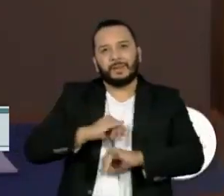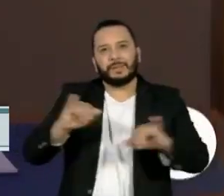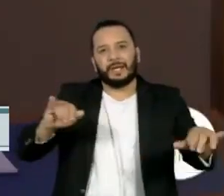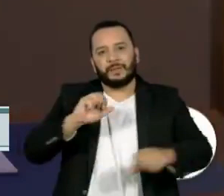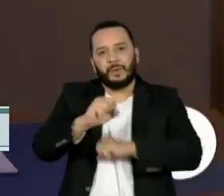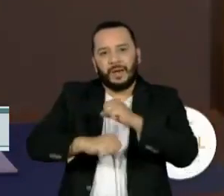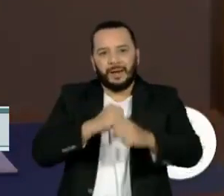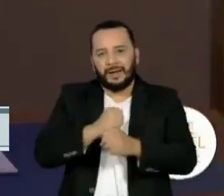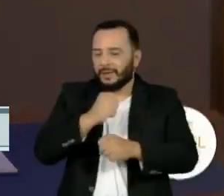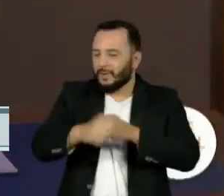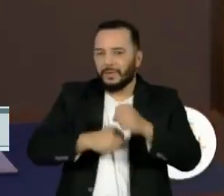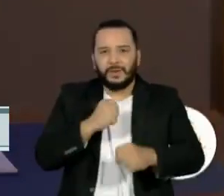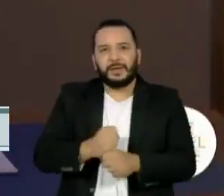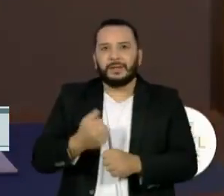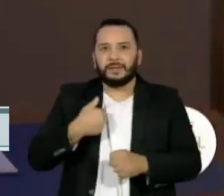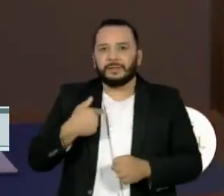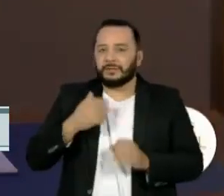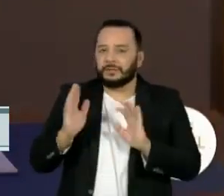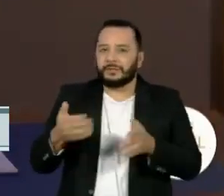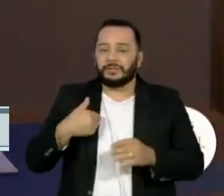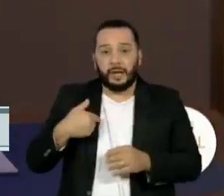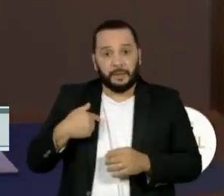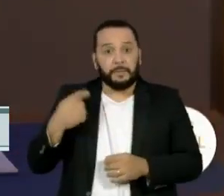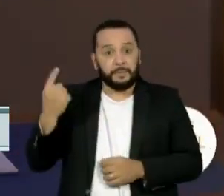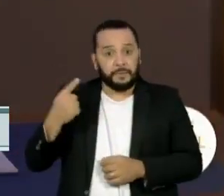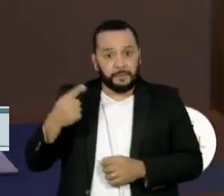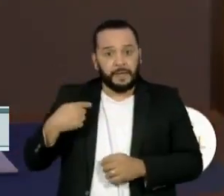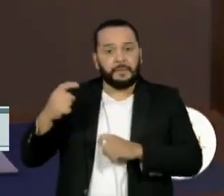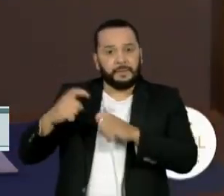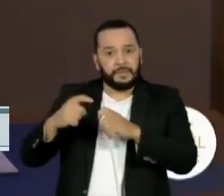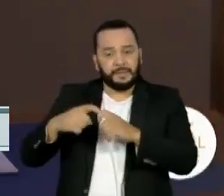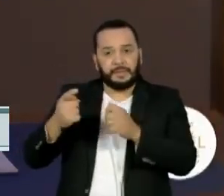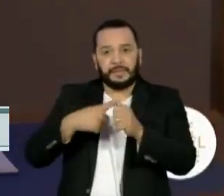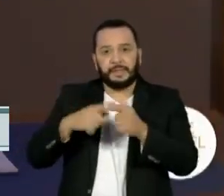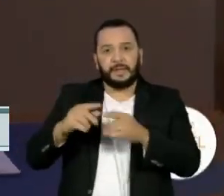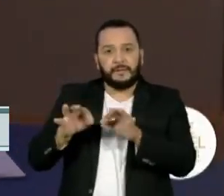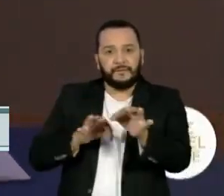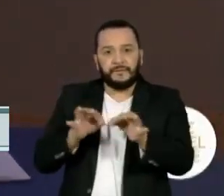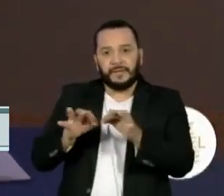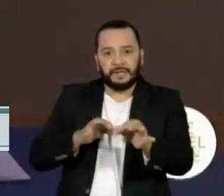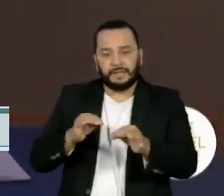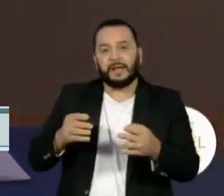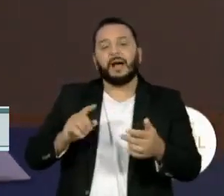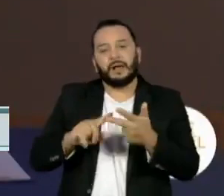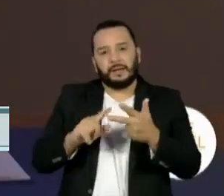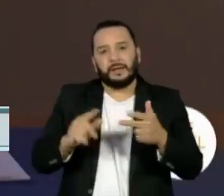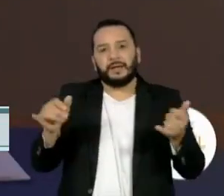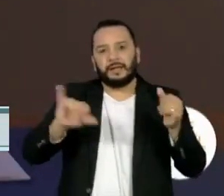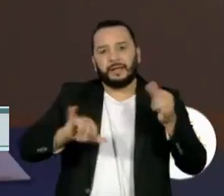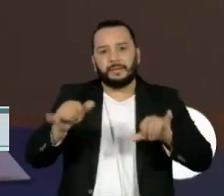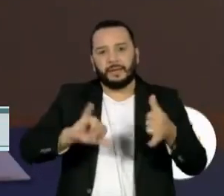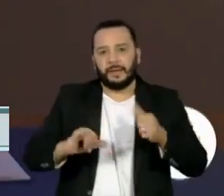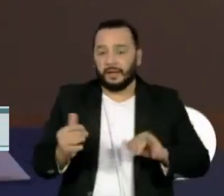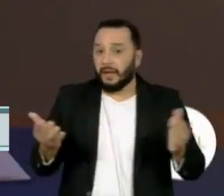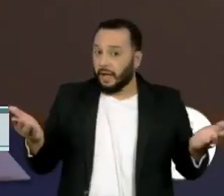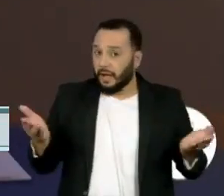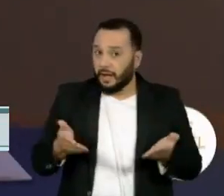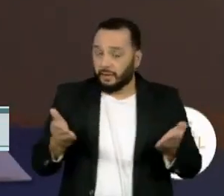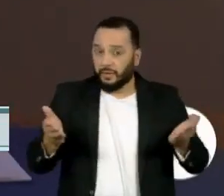anos, após os de medicina e física. Como em outras áreas, a pandemia de coronavírus